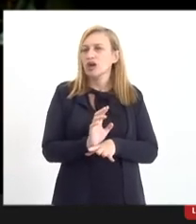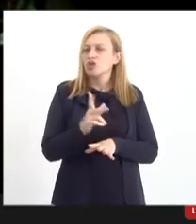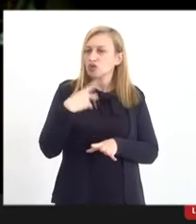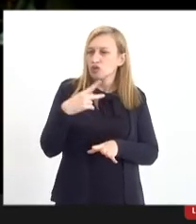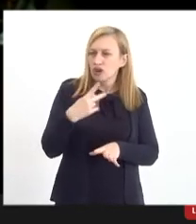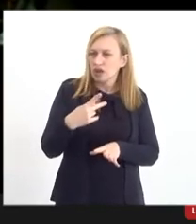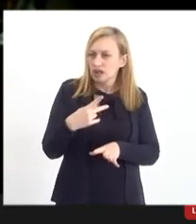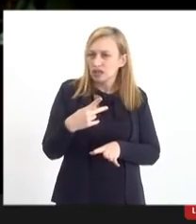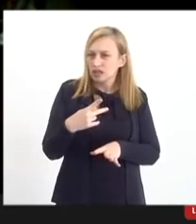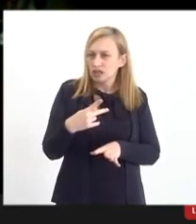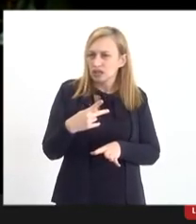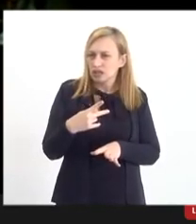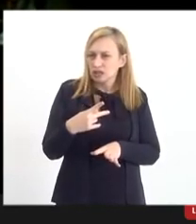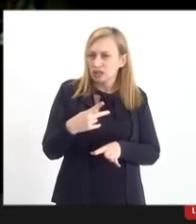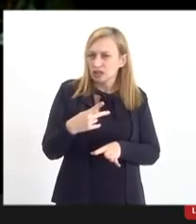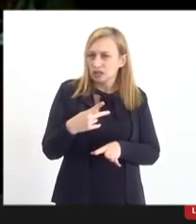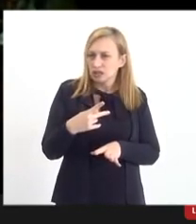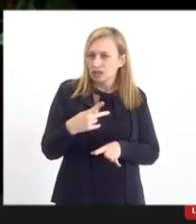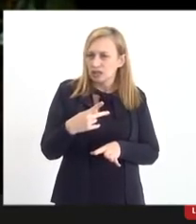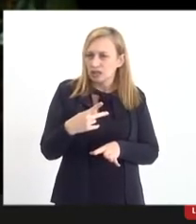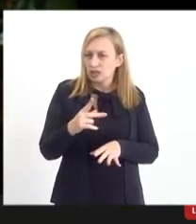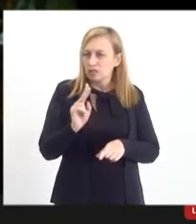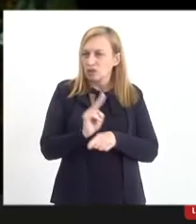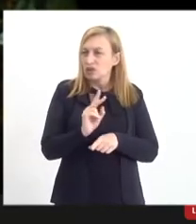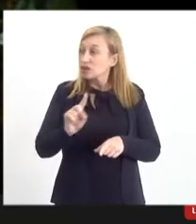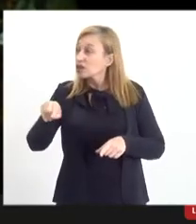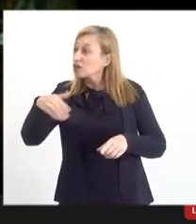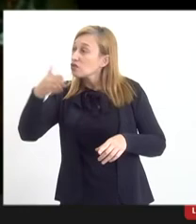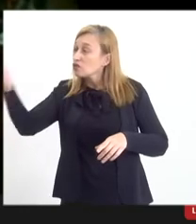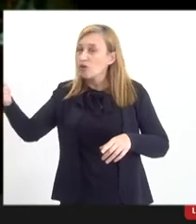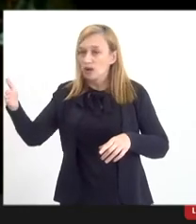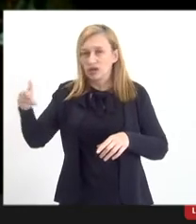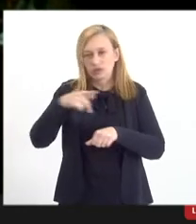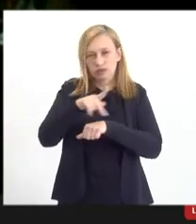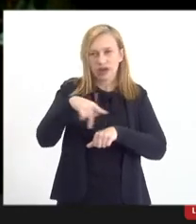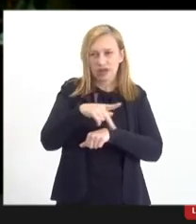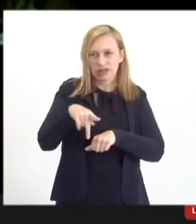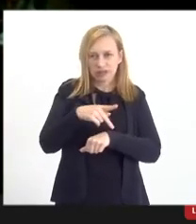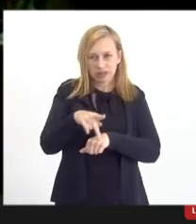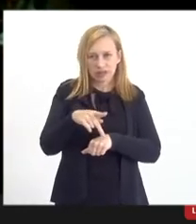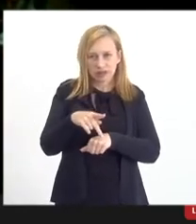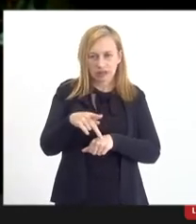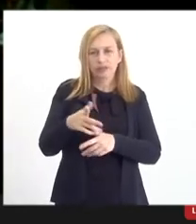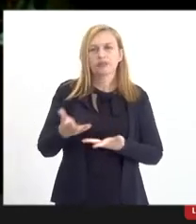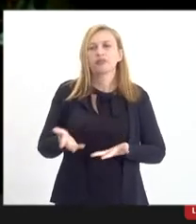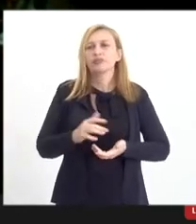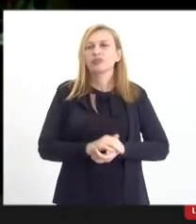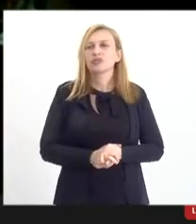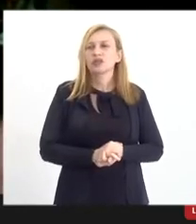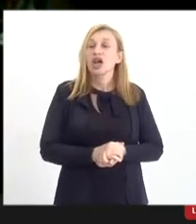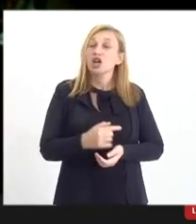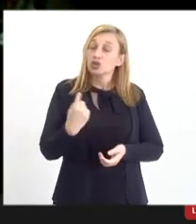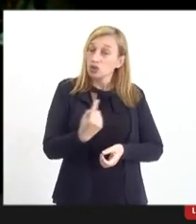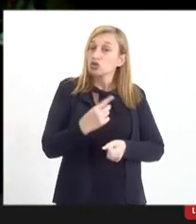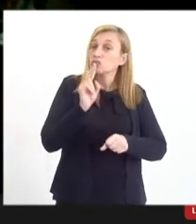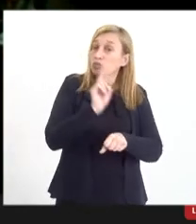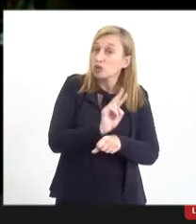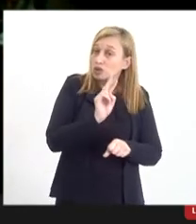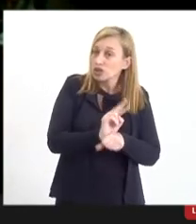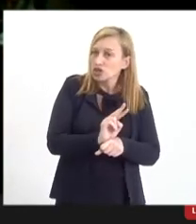desprotecionismo para quem está lá fora, porque hoje em dia o protecionismo é as aversas, a gente protege